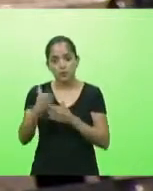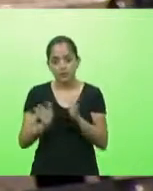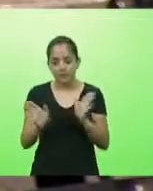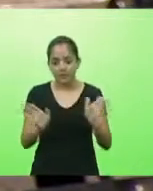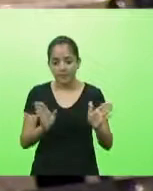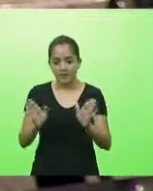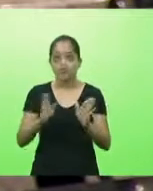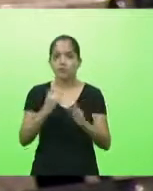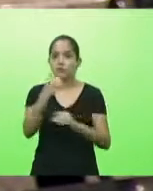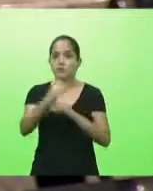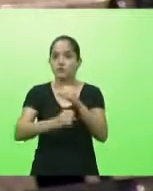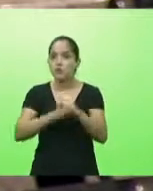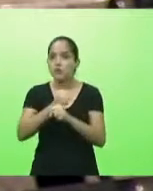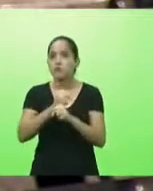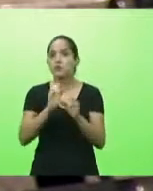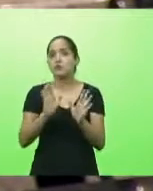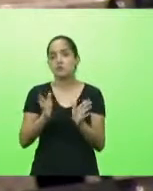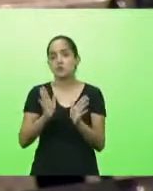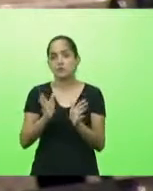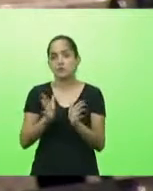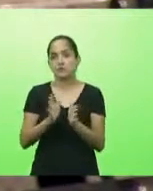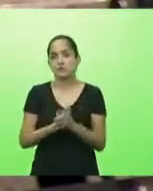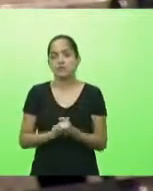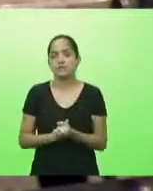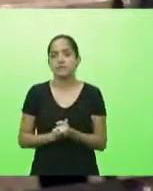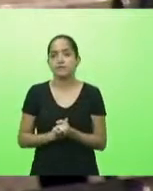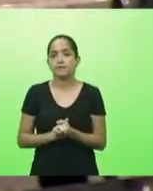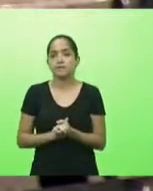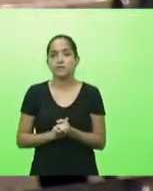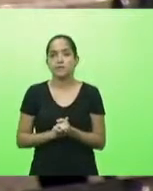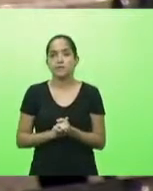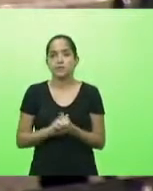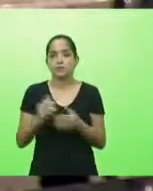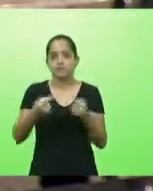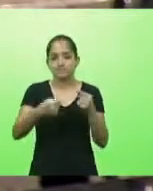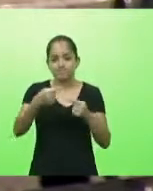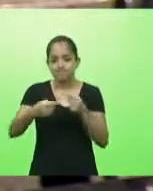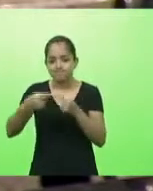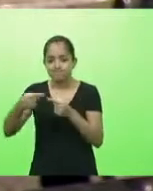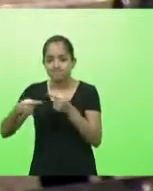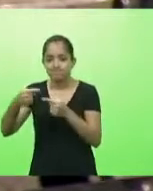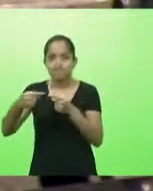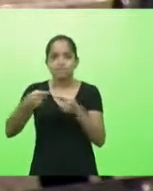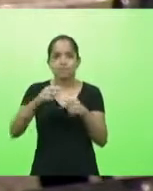novela que está se transformando a politização de uma doença